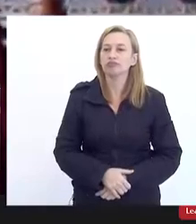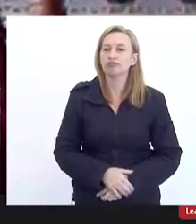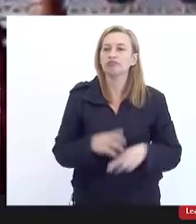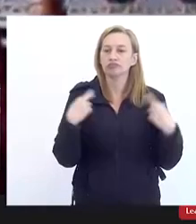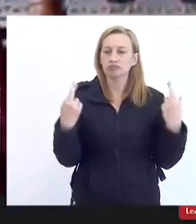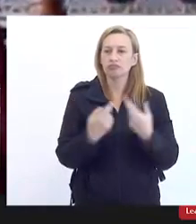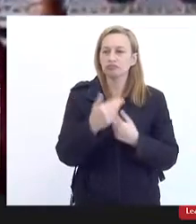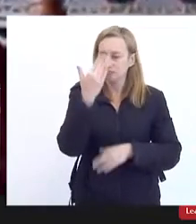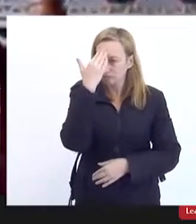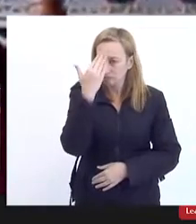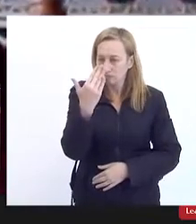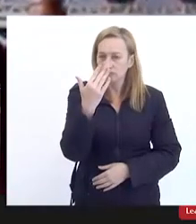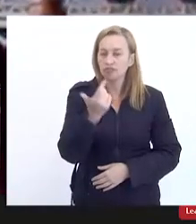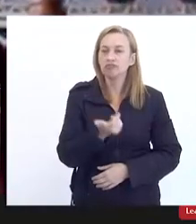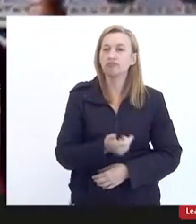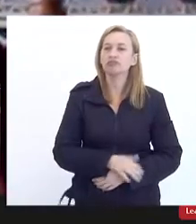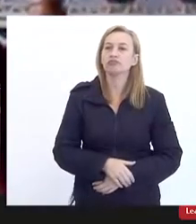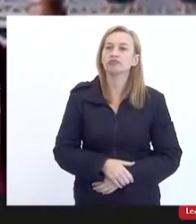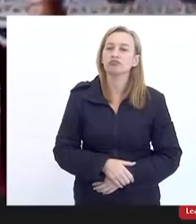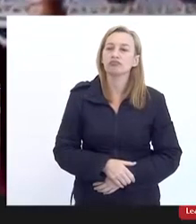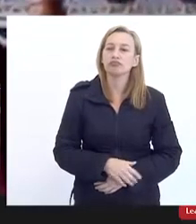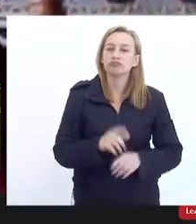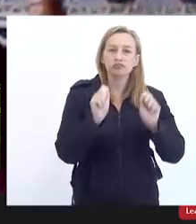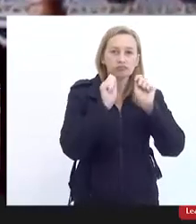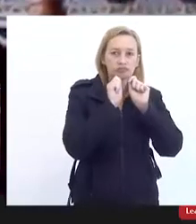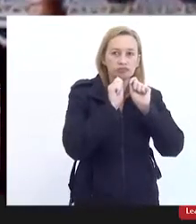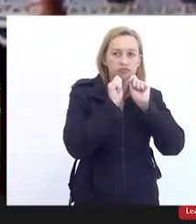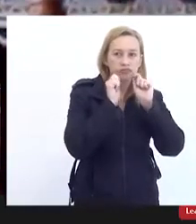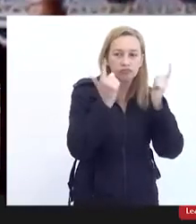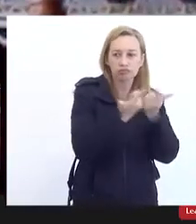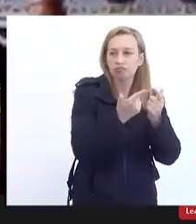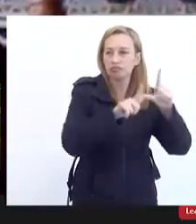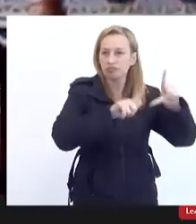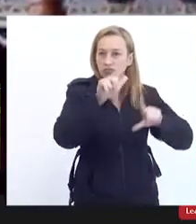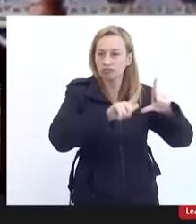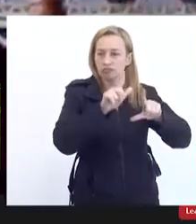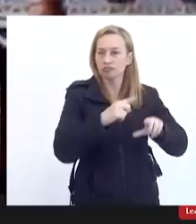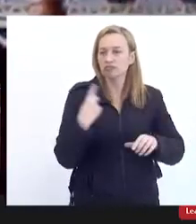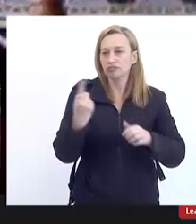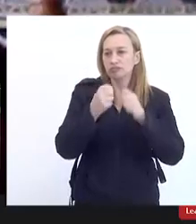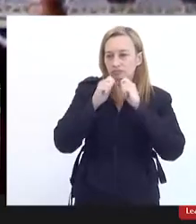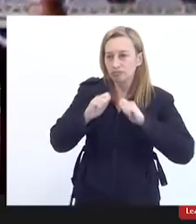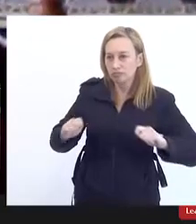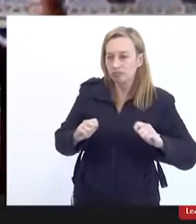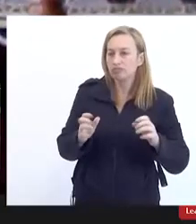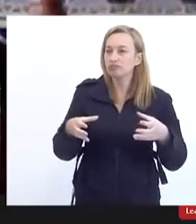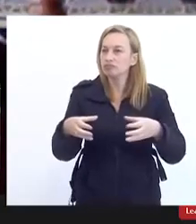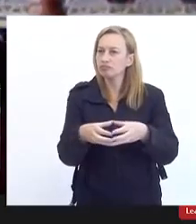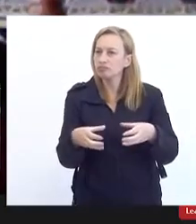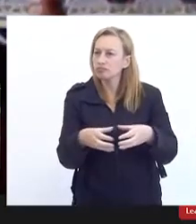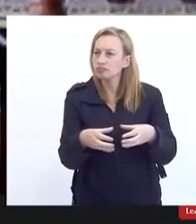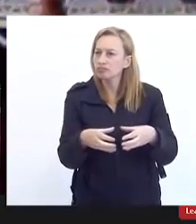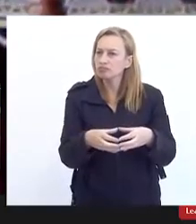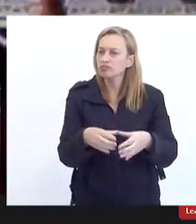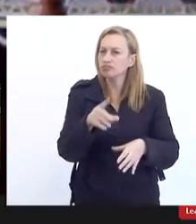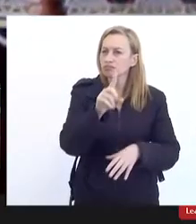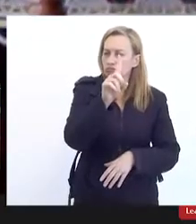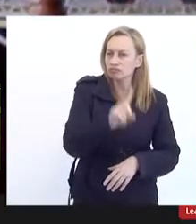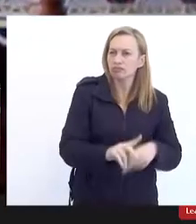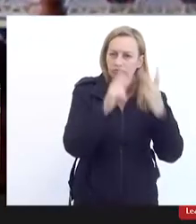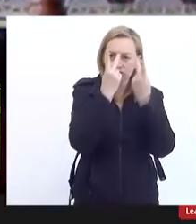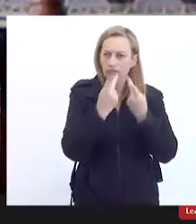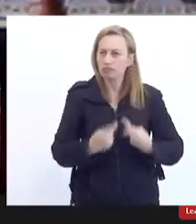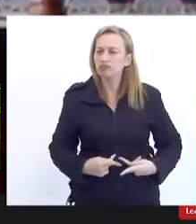audiência eu quero agradecer imensamente a TV Alerj as nossas assessorias da comissão de defesa dos